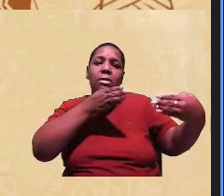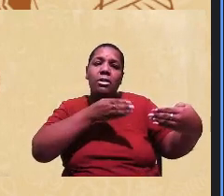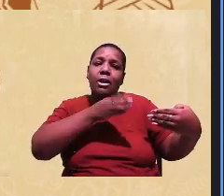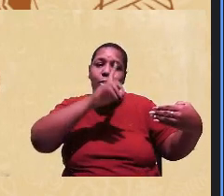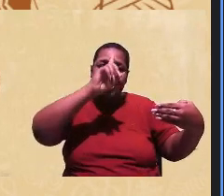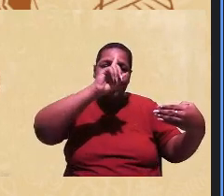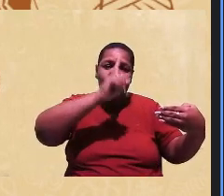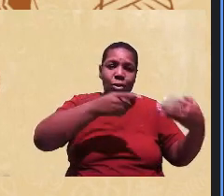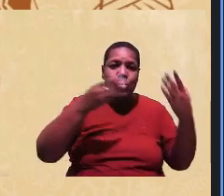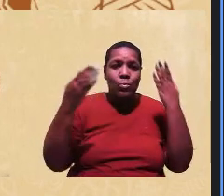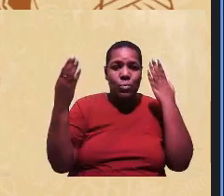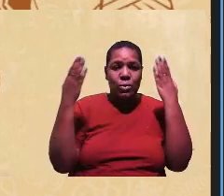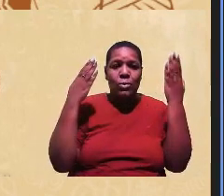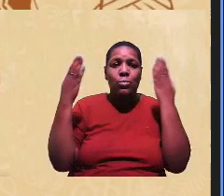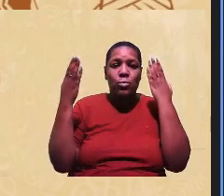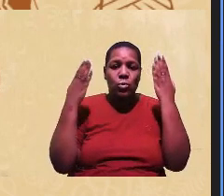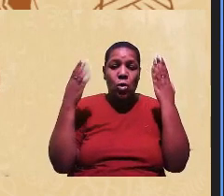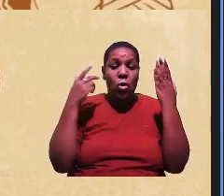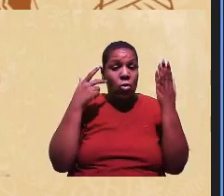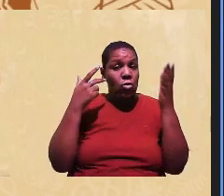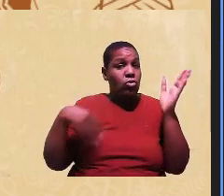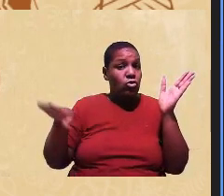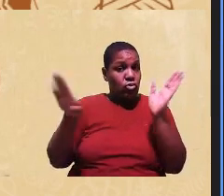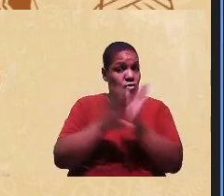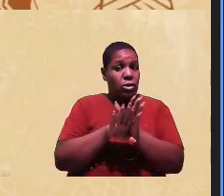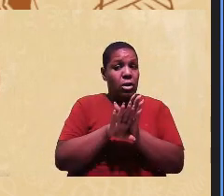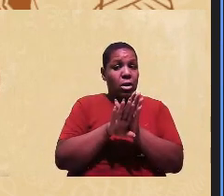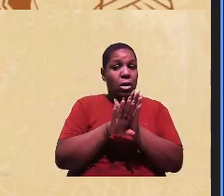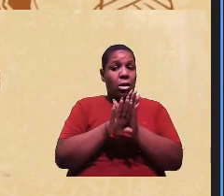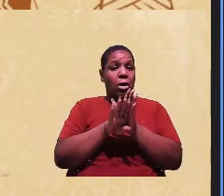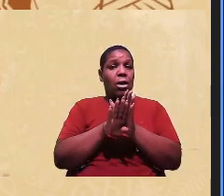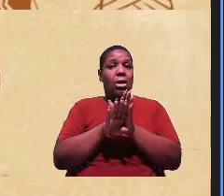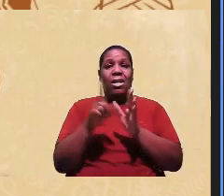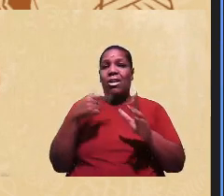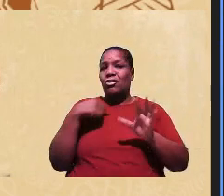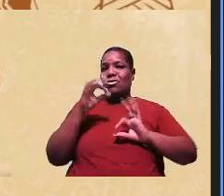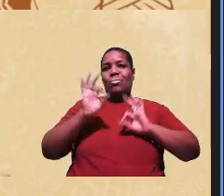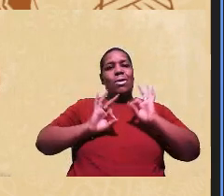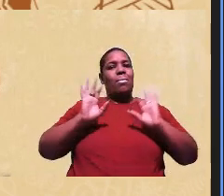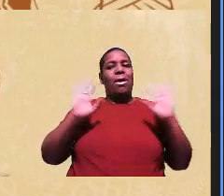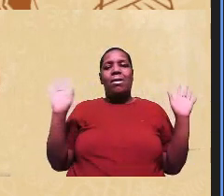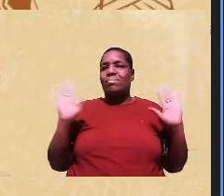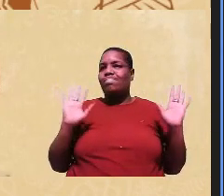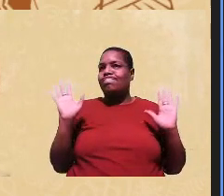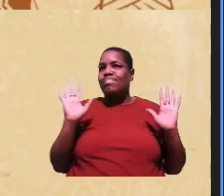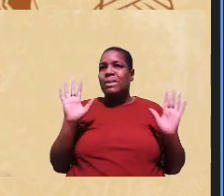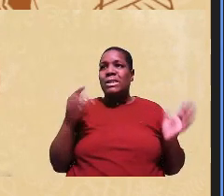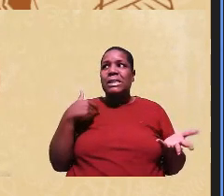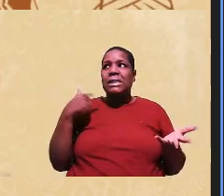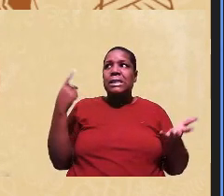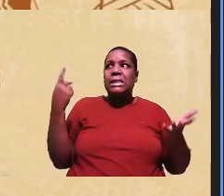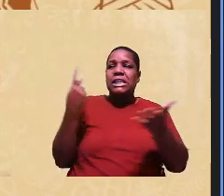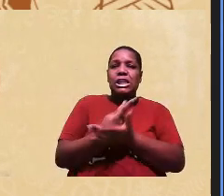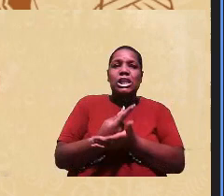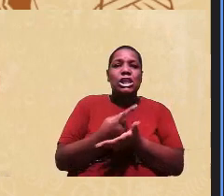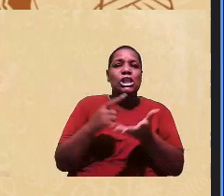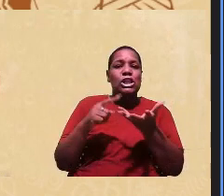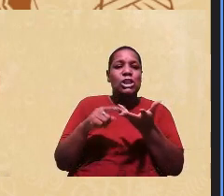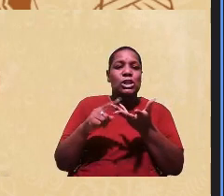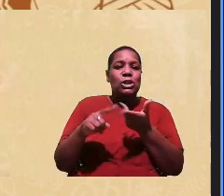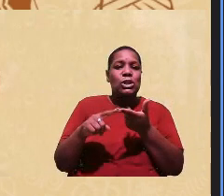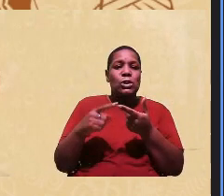psicológicas que nos vão chegar e a gente não é preparado para lidar com com essas